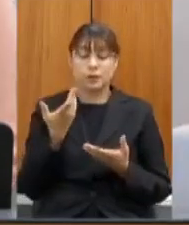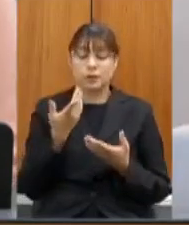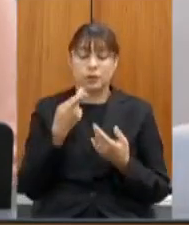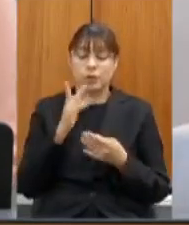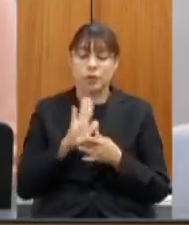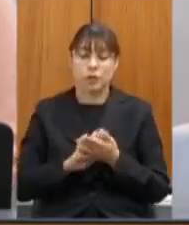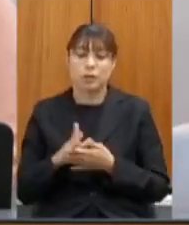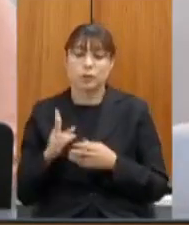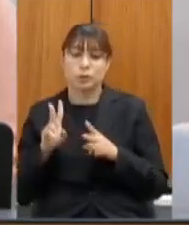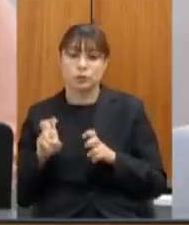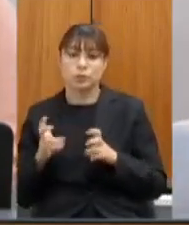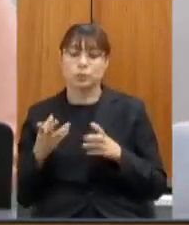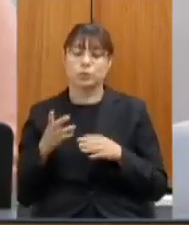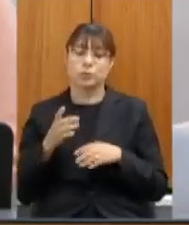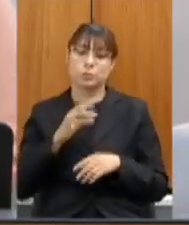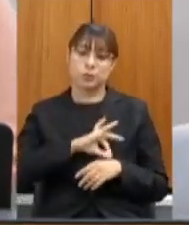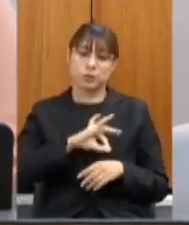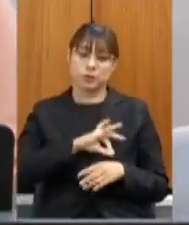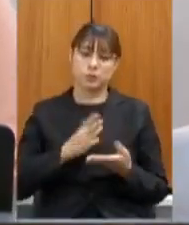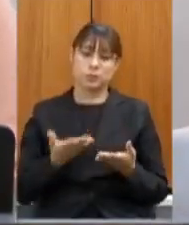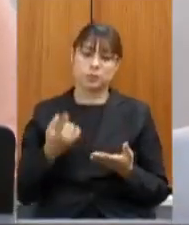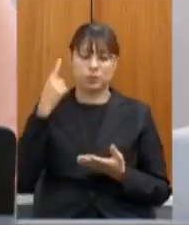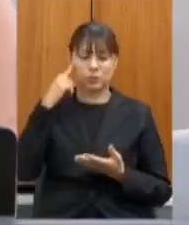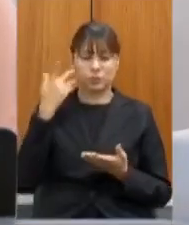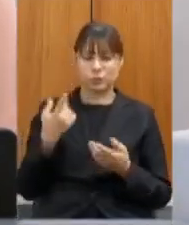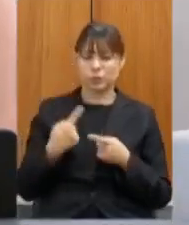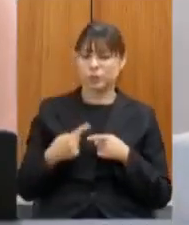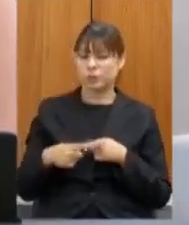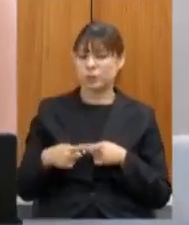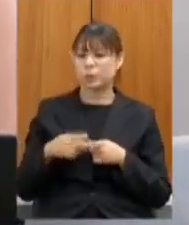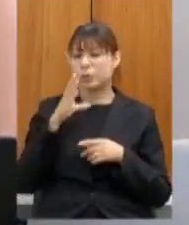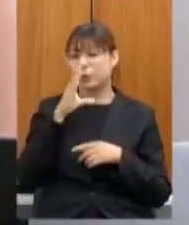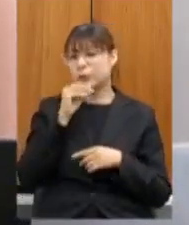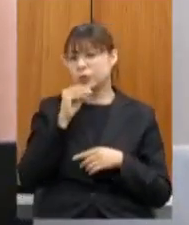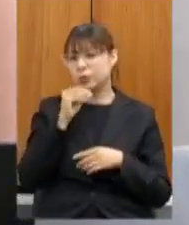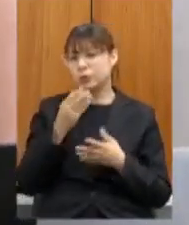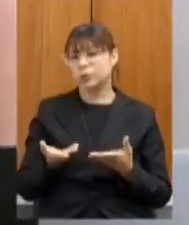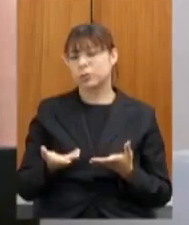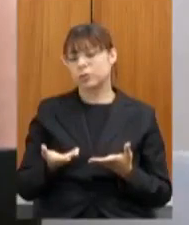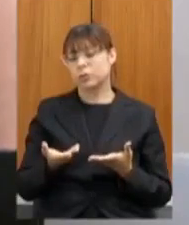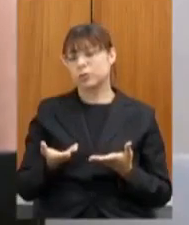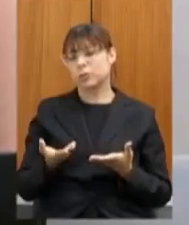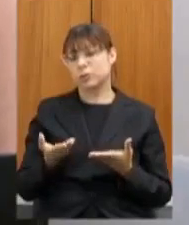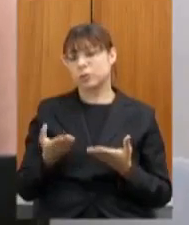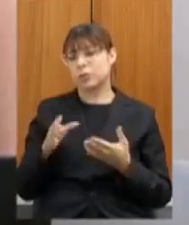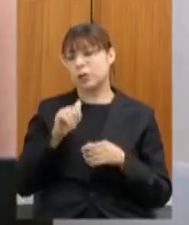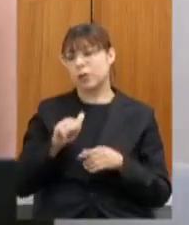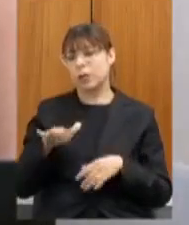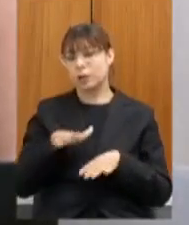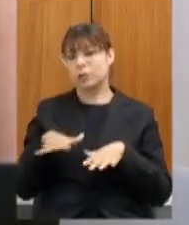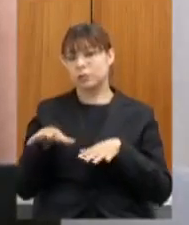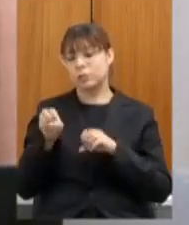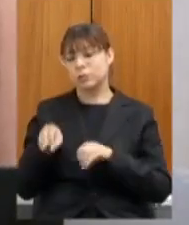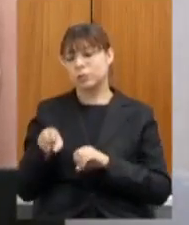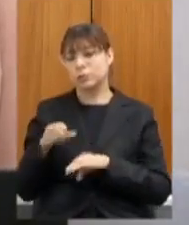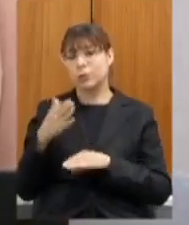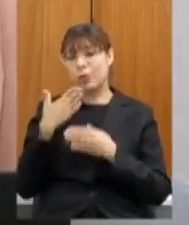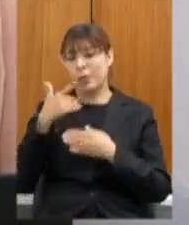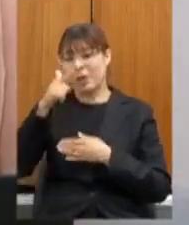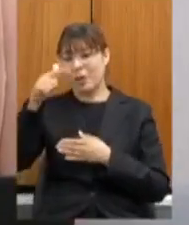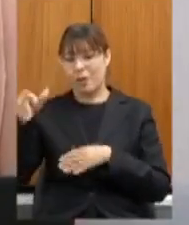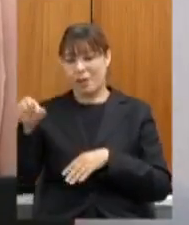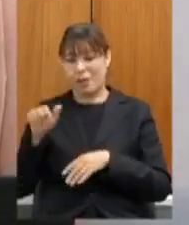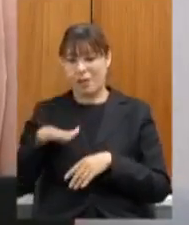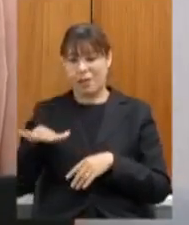e a pergunta então é por que os servidores da educação continuam preteridos em relação a outras áreas do governo